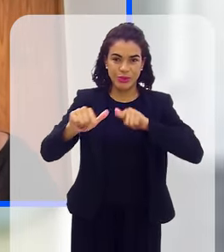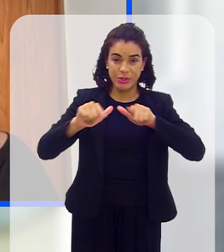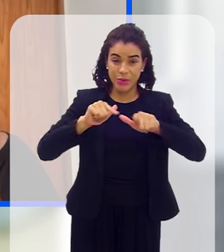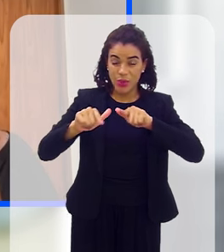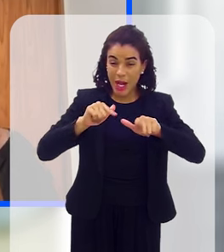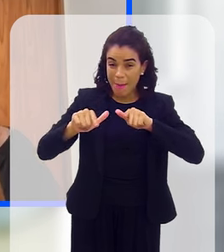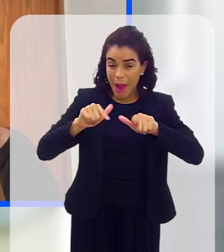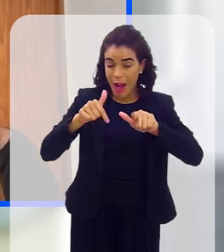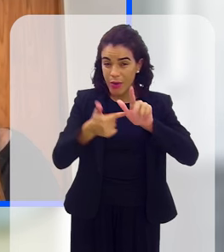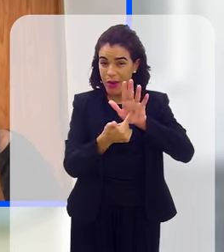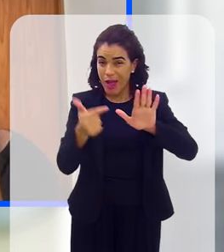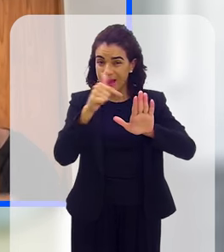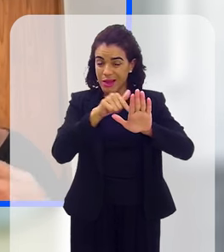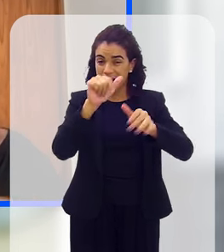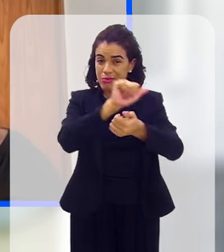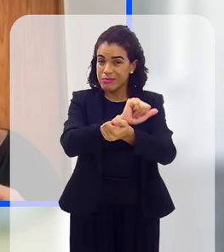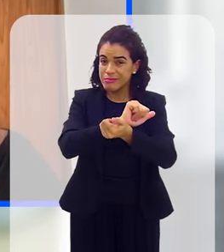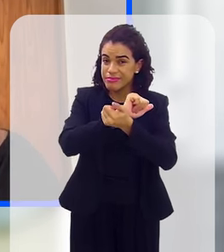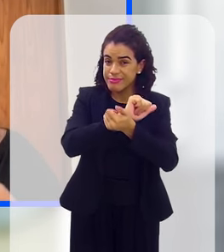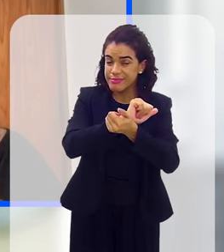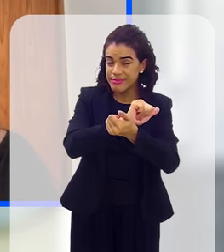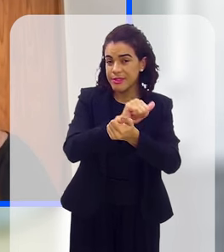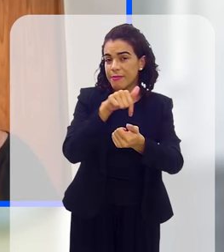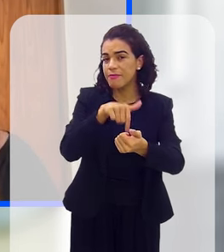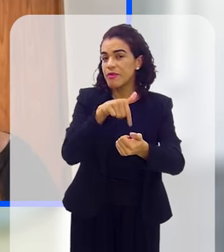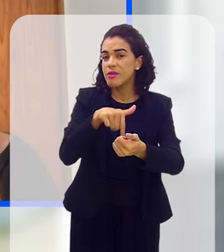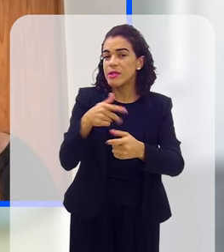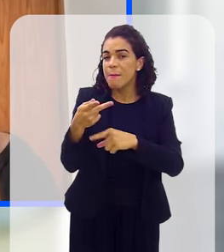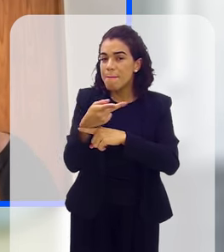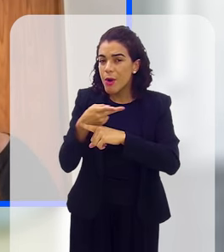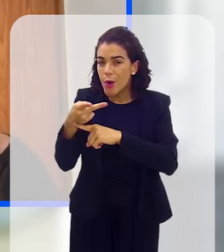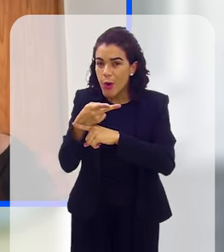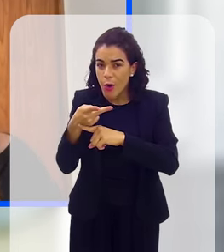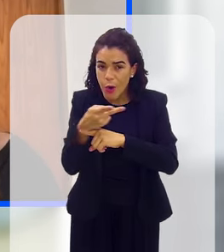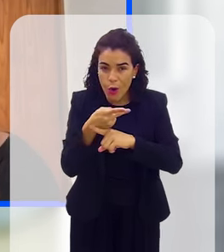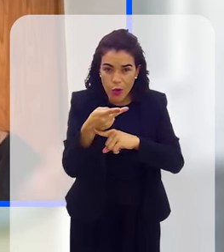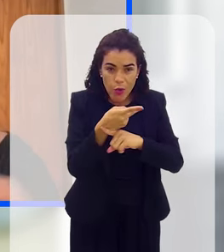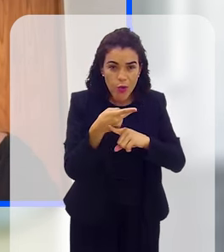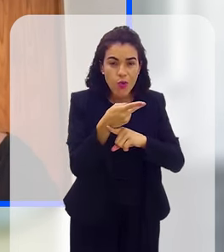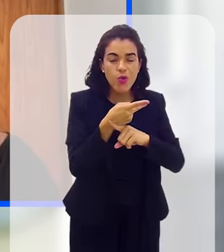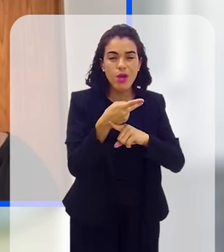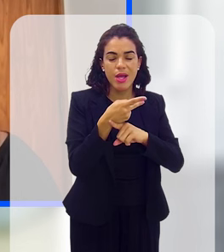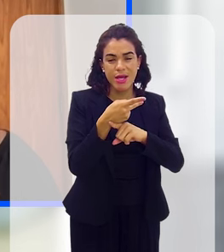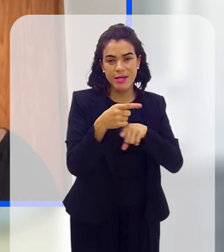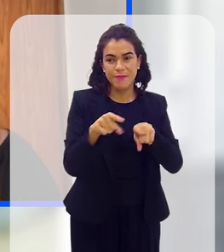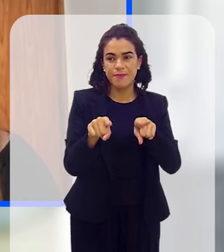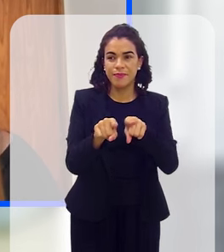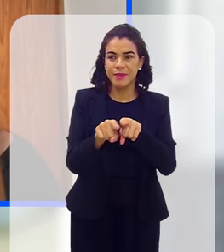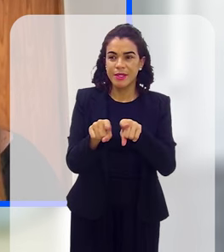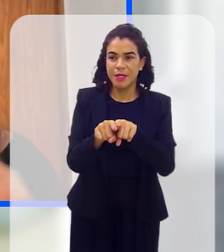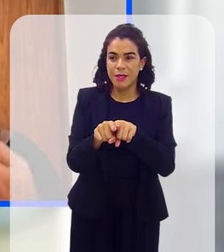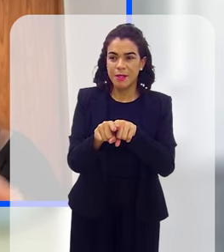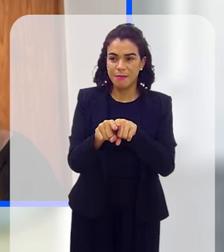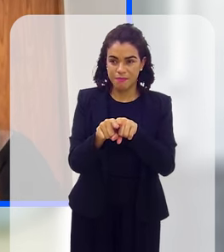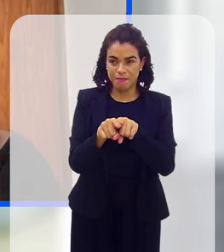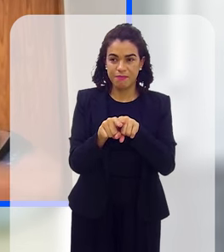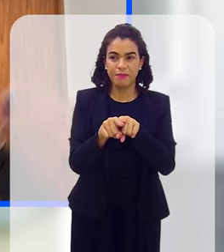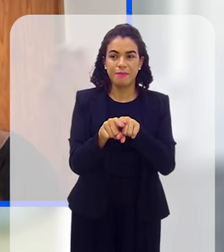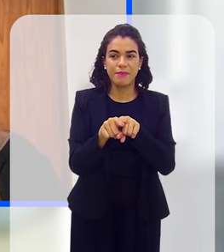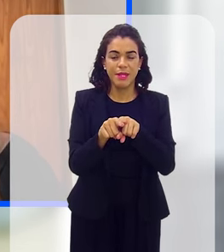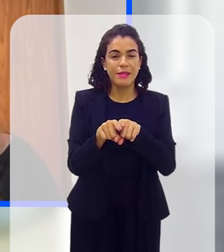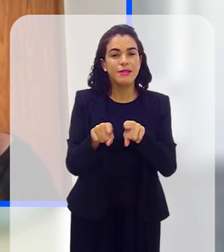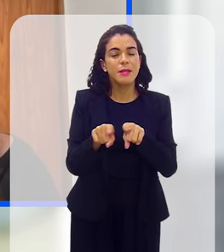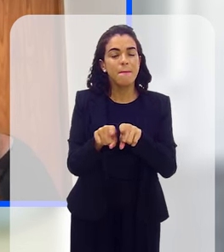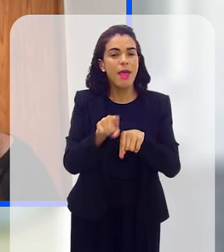escravo, quanto mais você busca, quanto mais você formaliza a inspeção